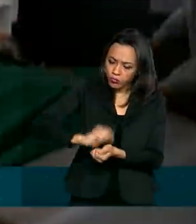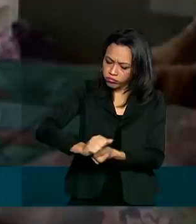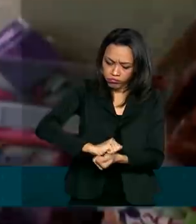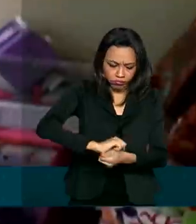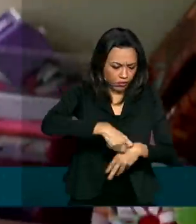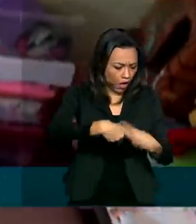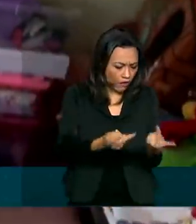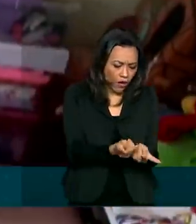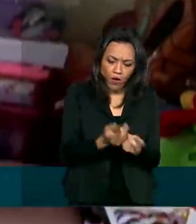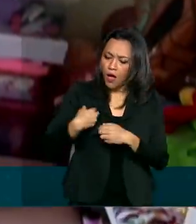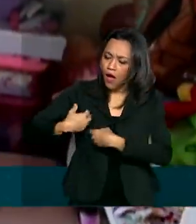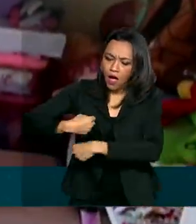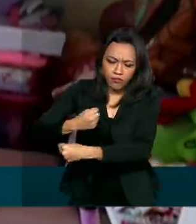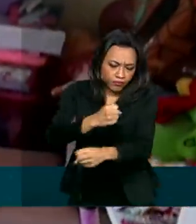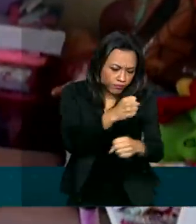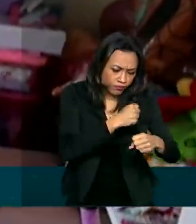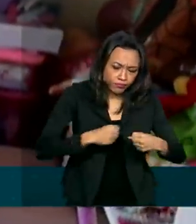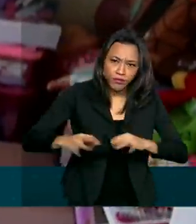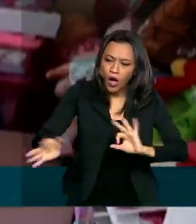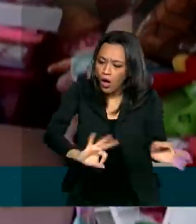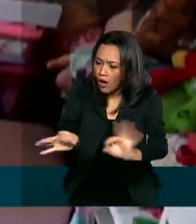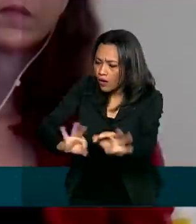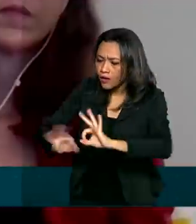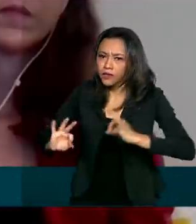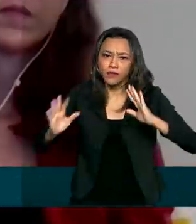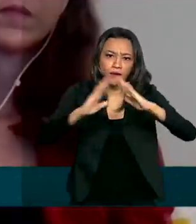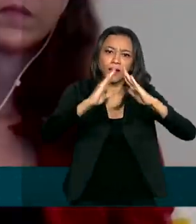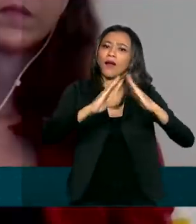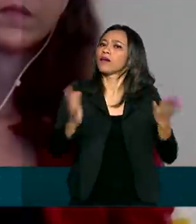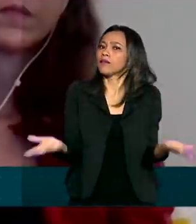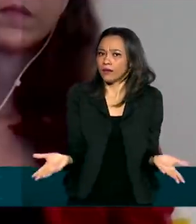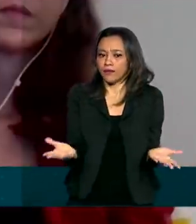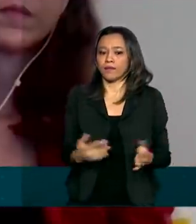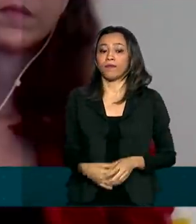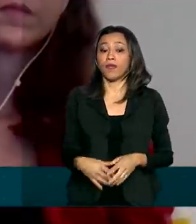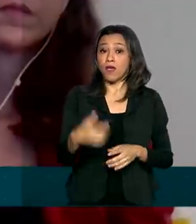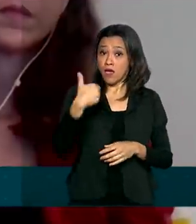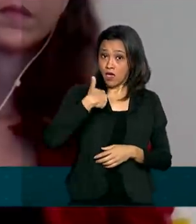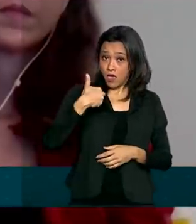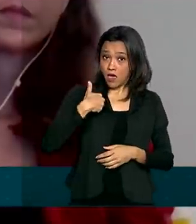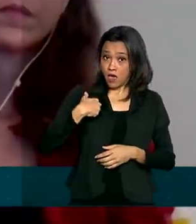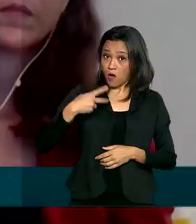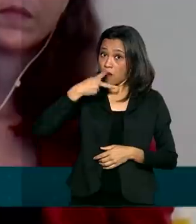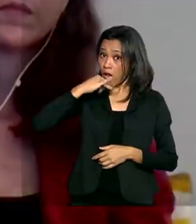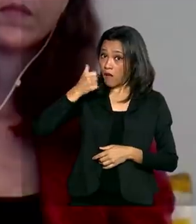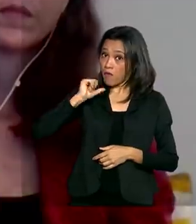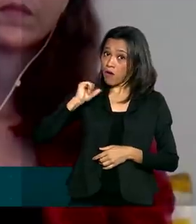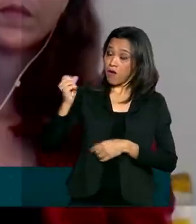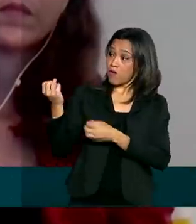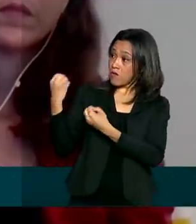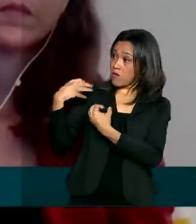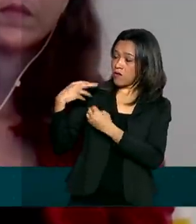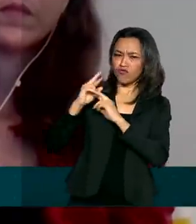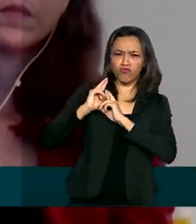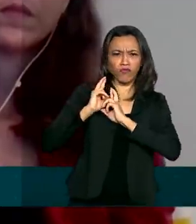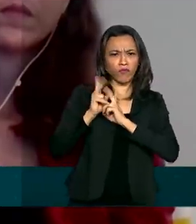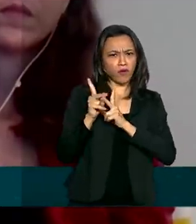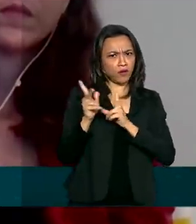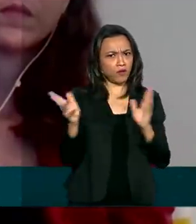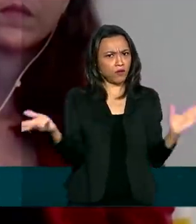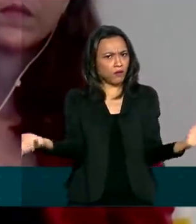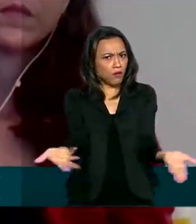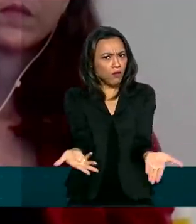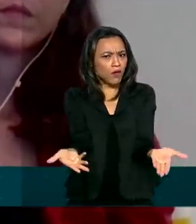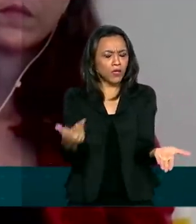a louça, arrumam a casa e ajudam na faxina. Eu venho de uma geração que era completamente diferente, né? Eu vejo